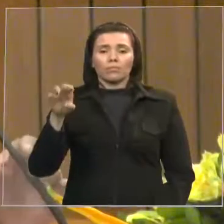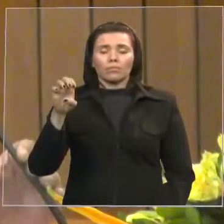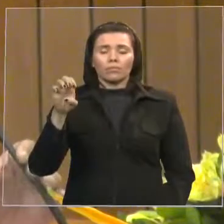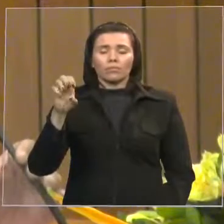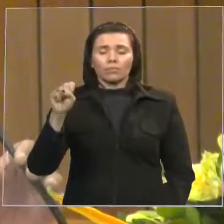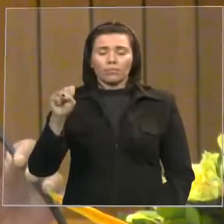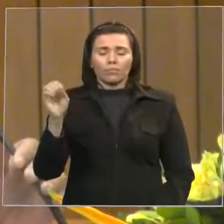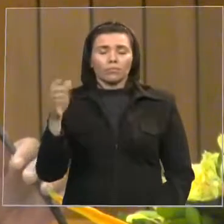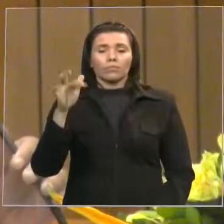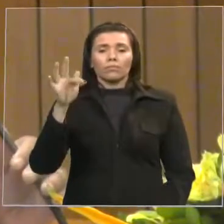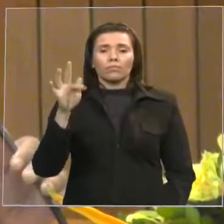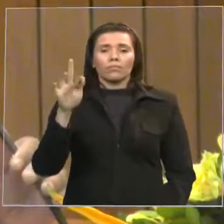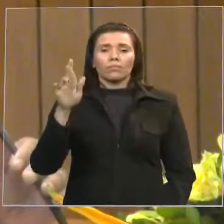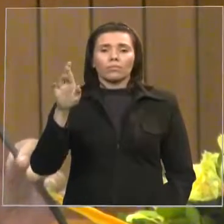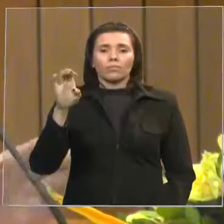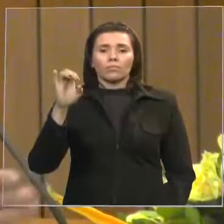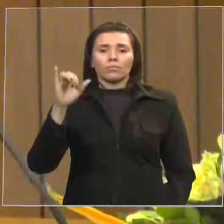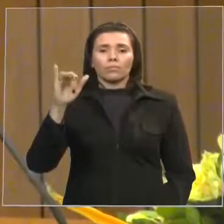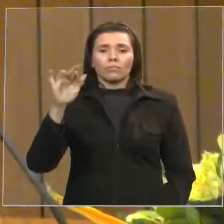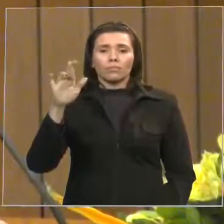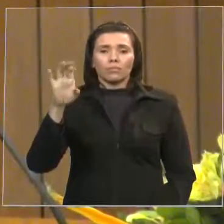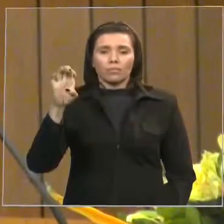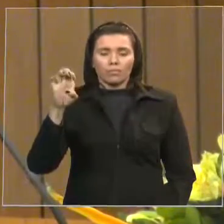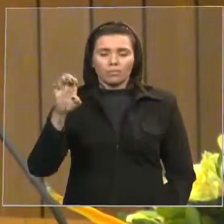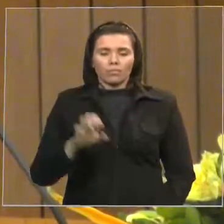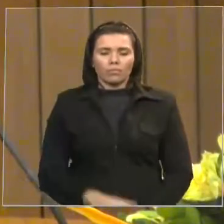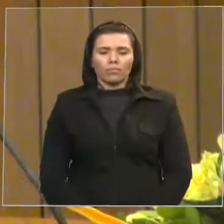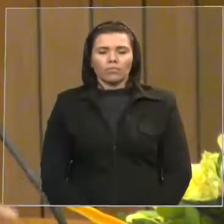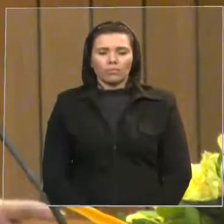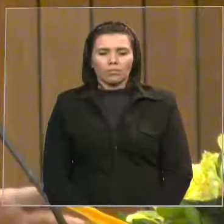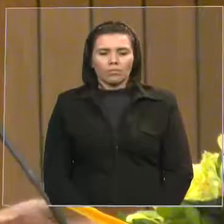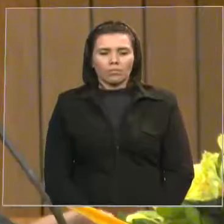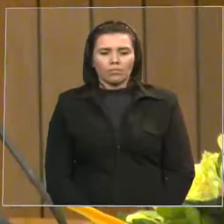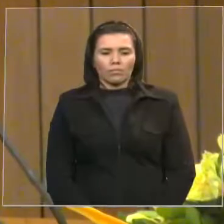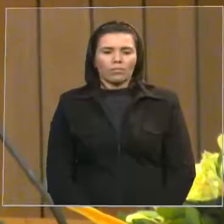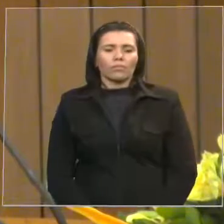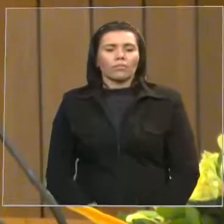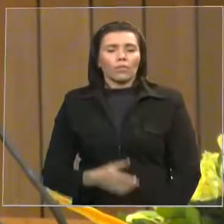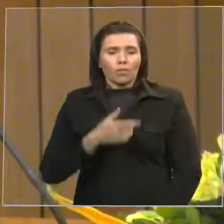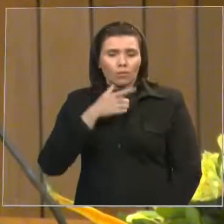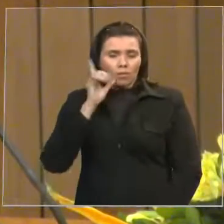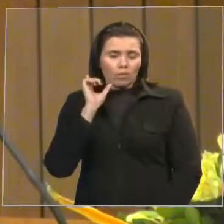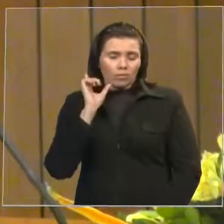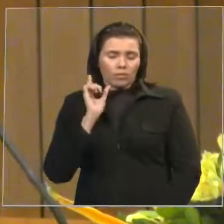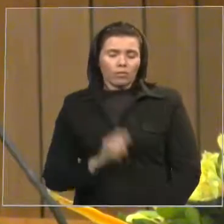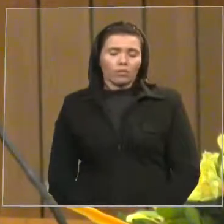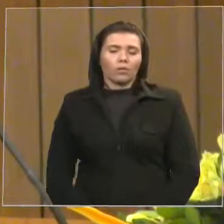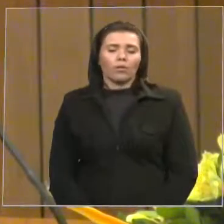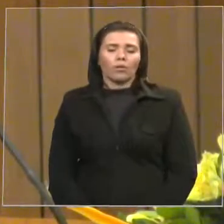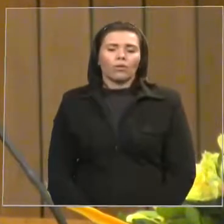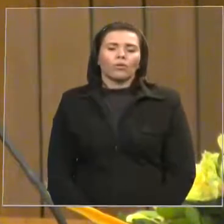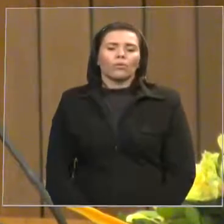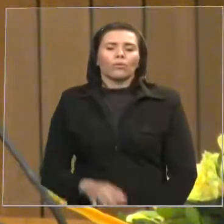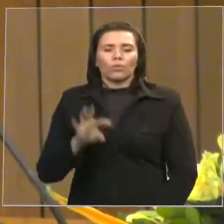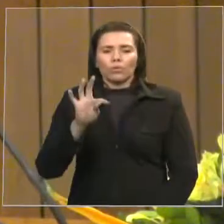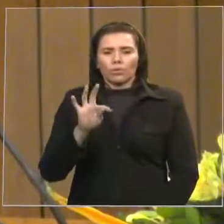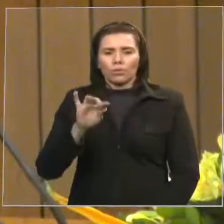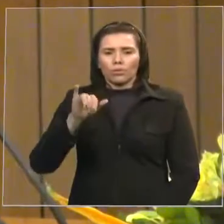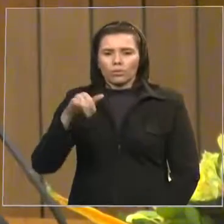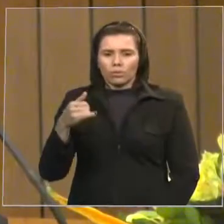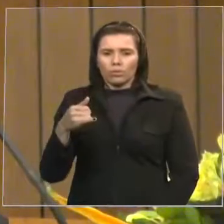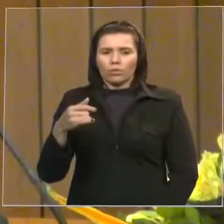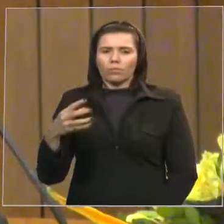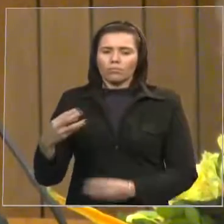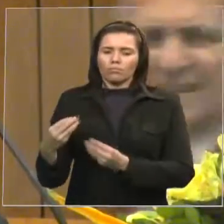Tribunal de Justiça concedeu uma liminar afastando o prefeito